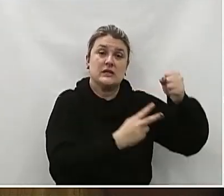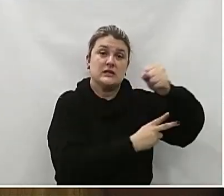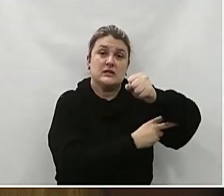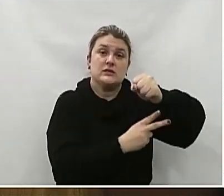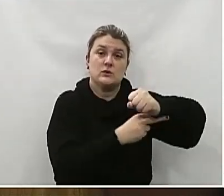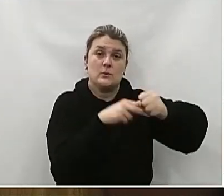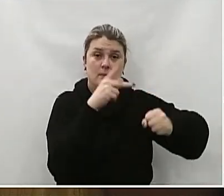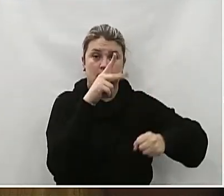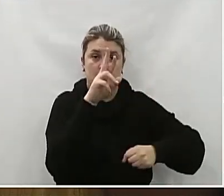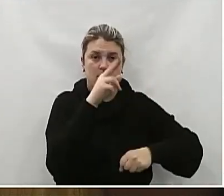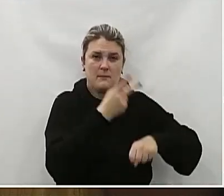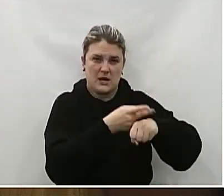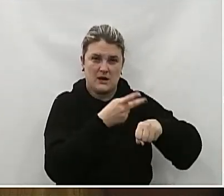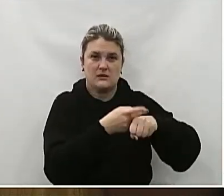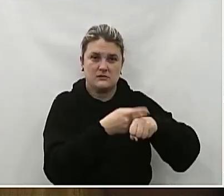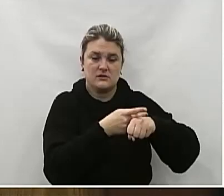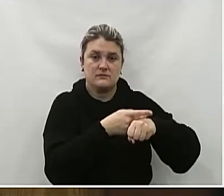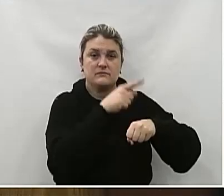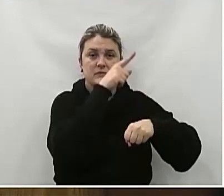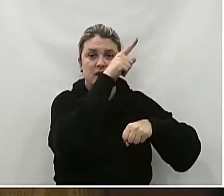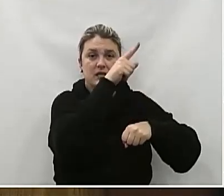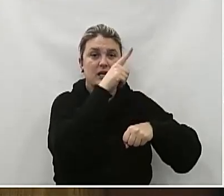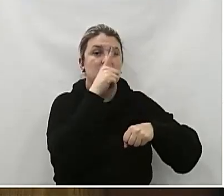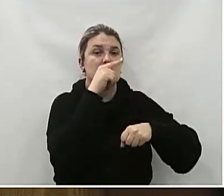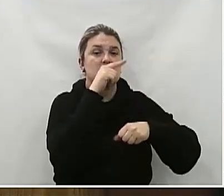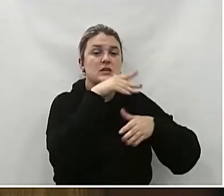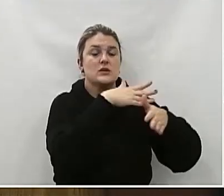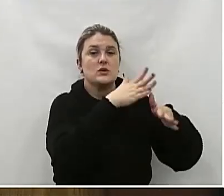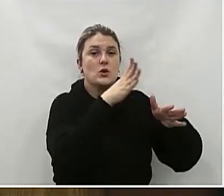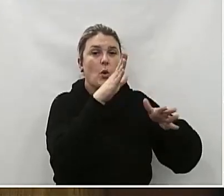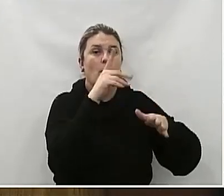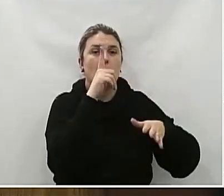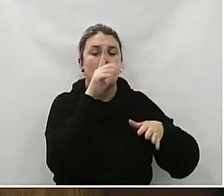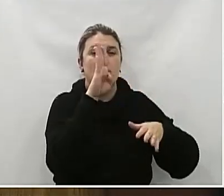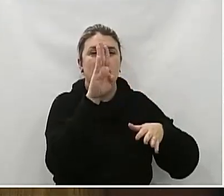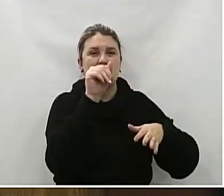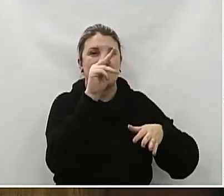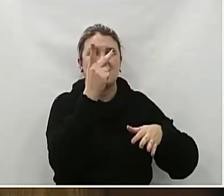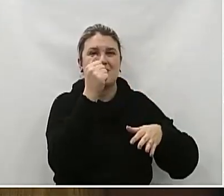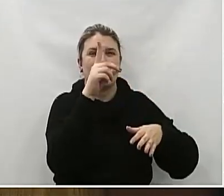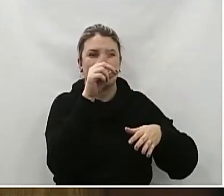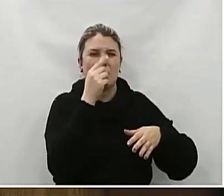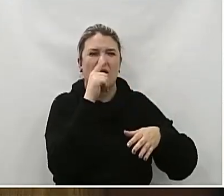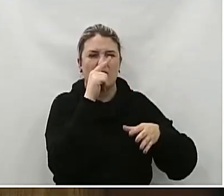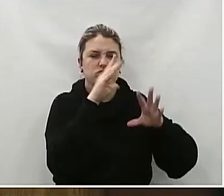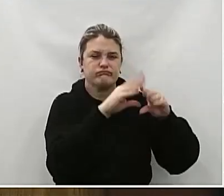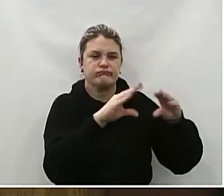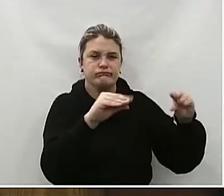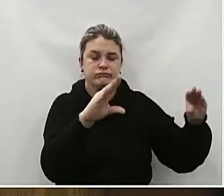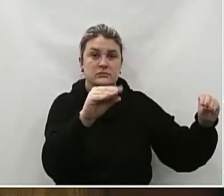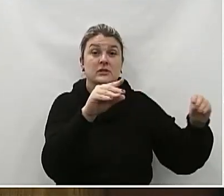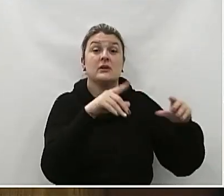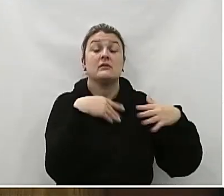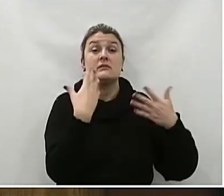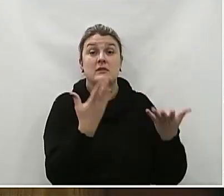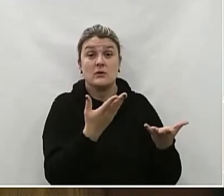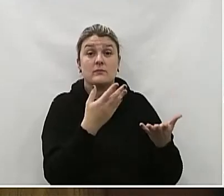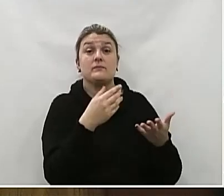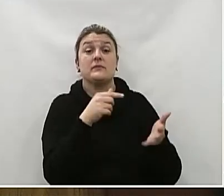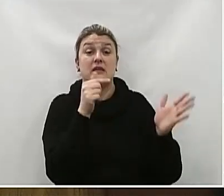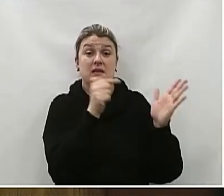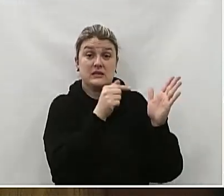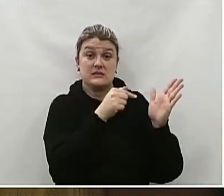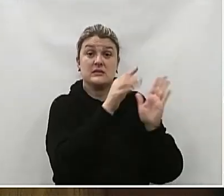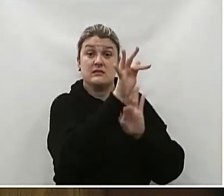Prata Localizado Na localidade Dos Rio dos Banhados No município De União da Vitória Paraná Justificativa O